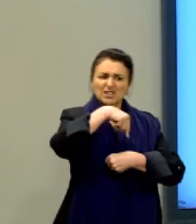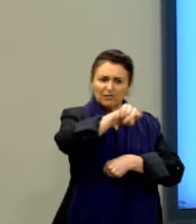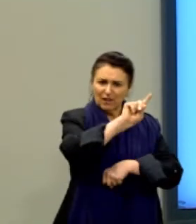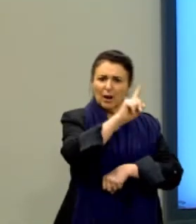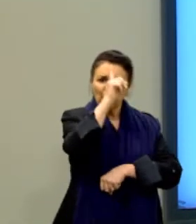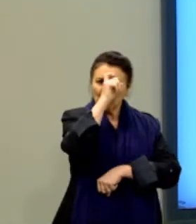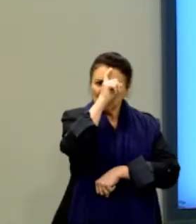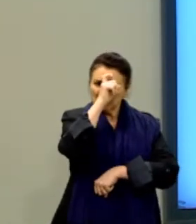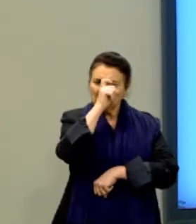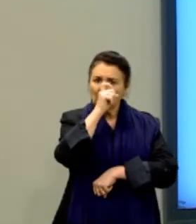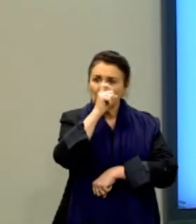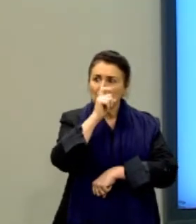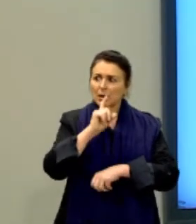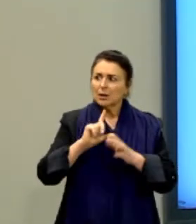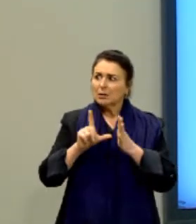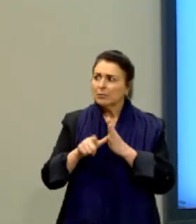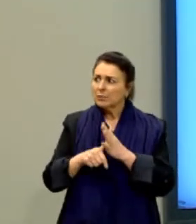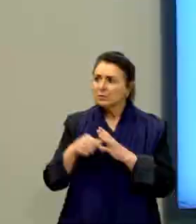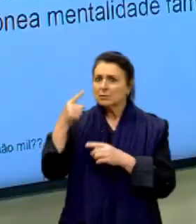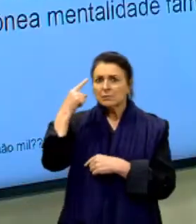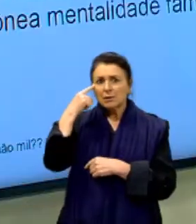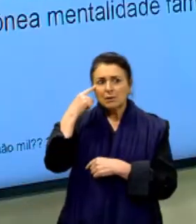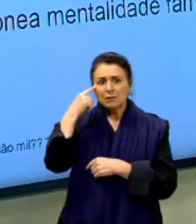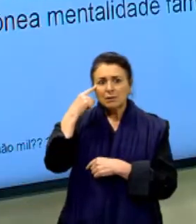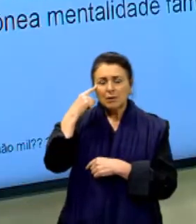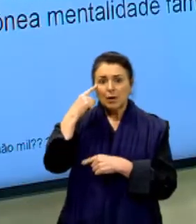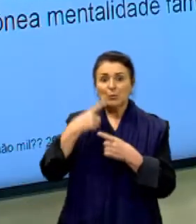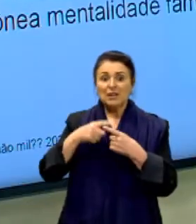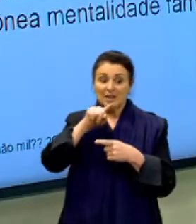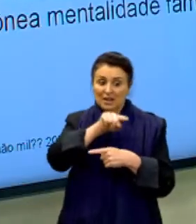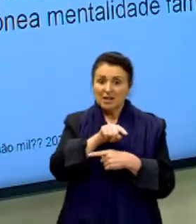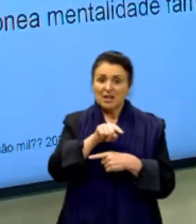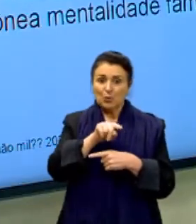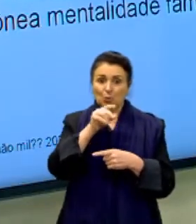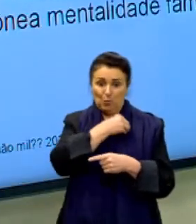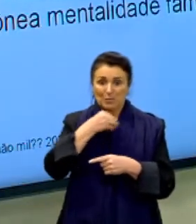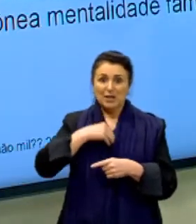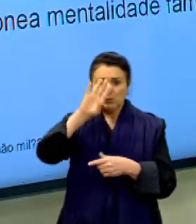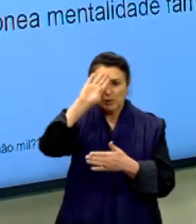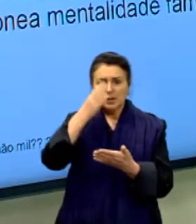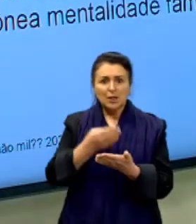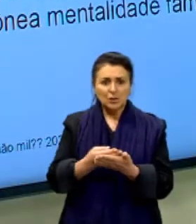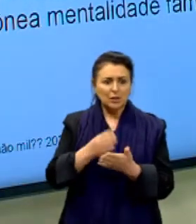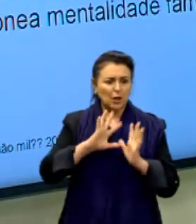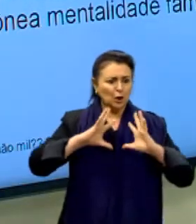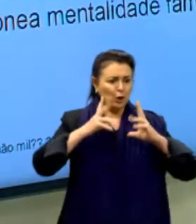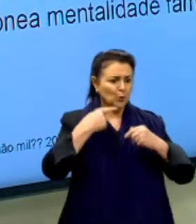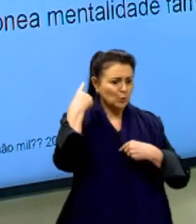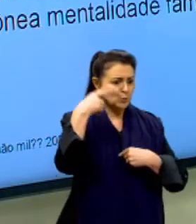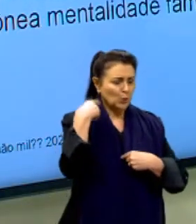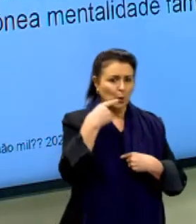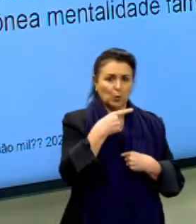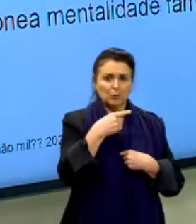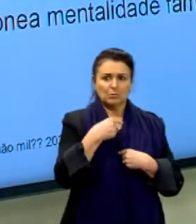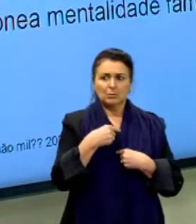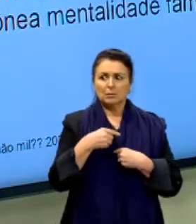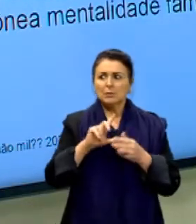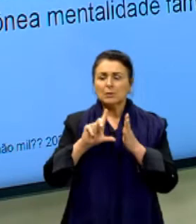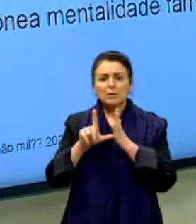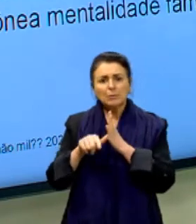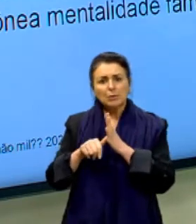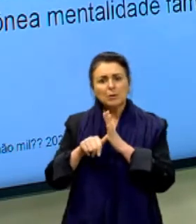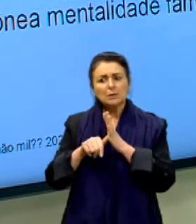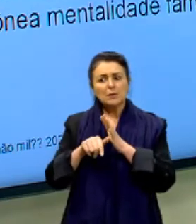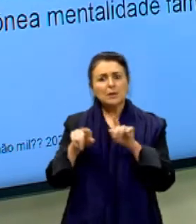pois ele vai acreditar que todos eles são loucos. E, no fim, na verdade, ele também se interna, né,